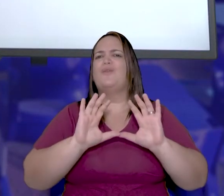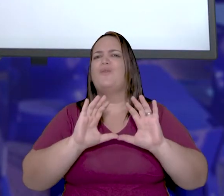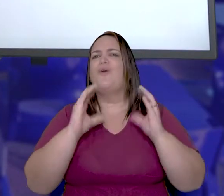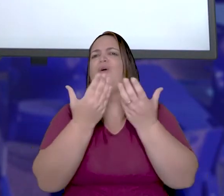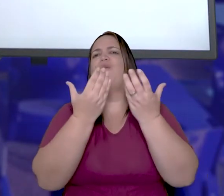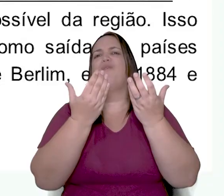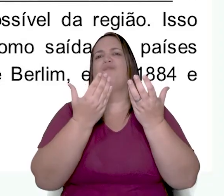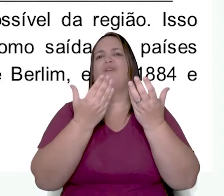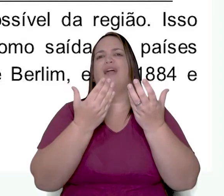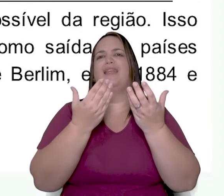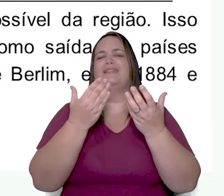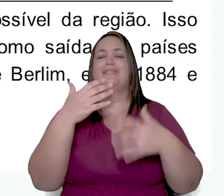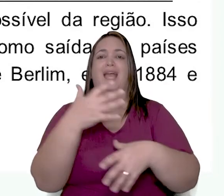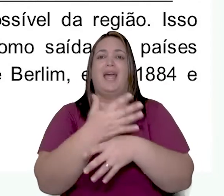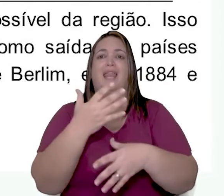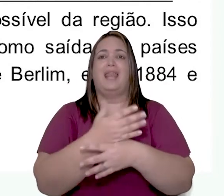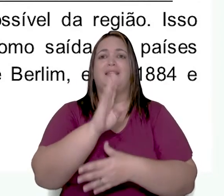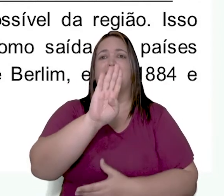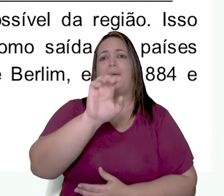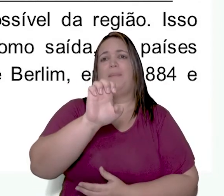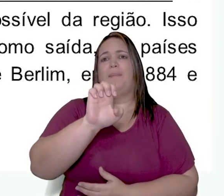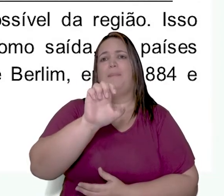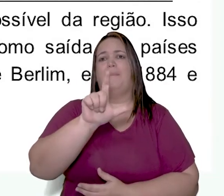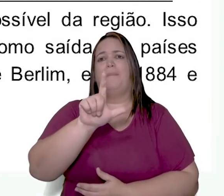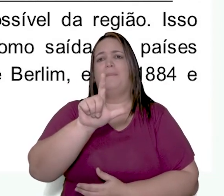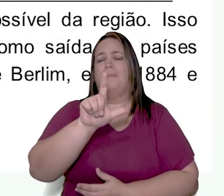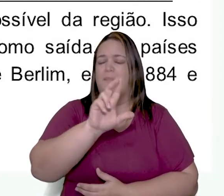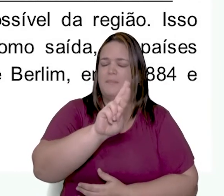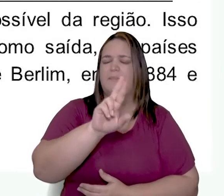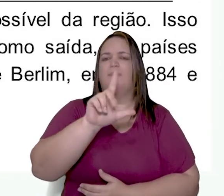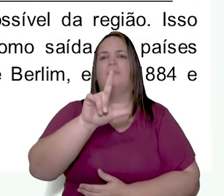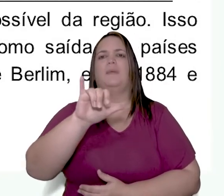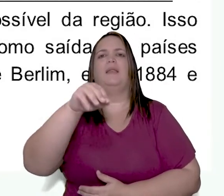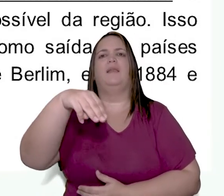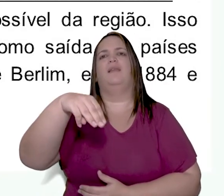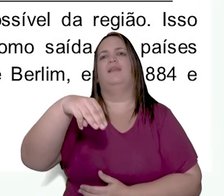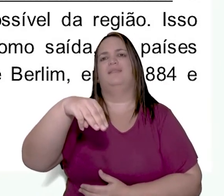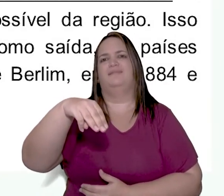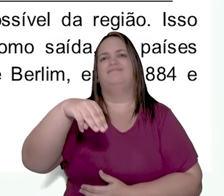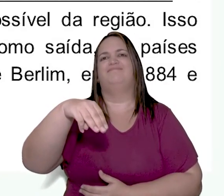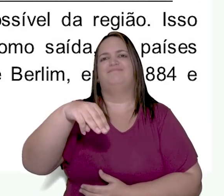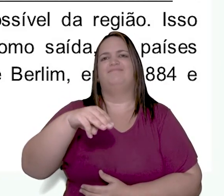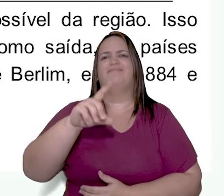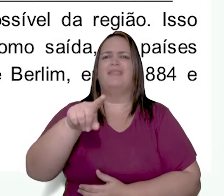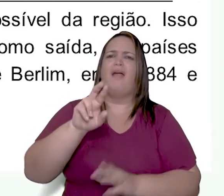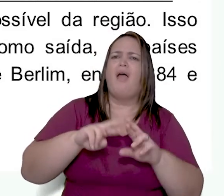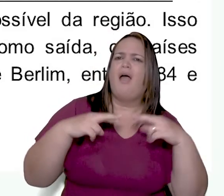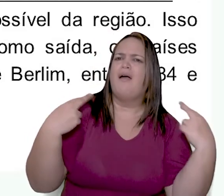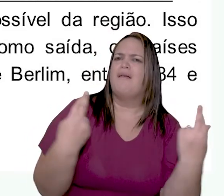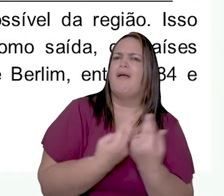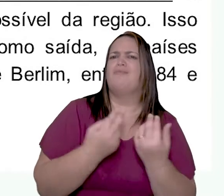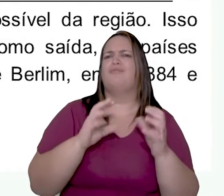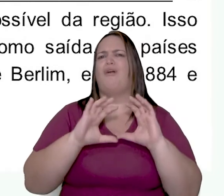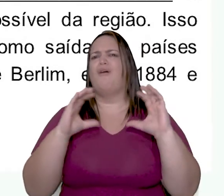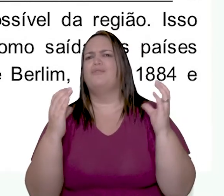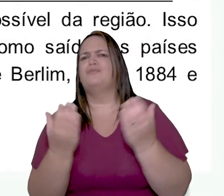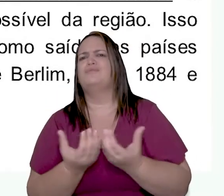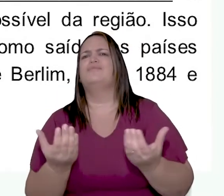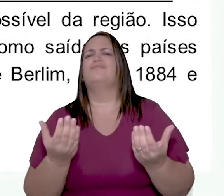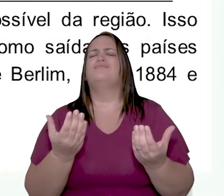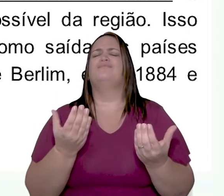África, minha gente, ela aconteceu durante a Conferência de Berlim, também conhecida como